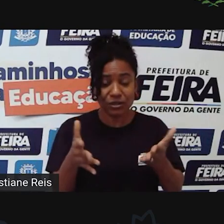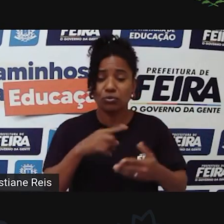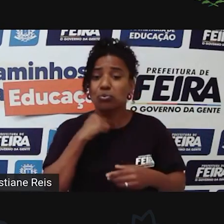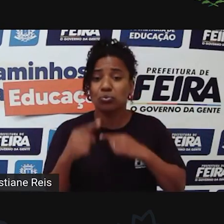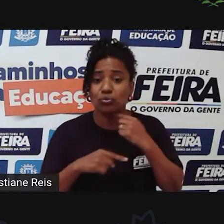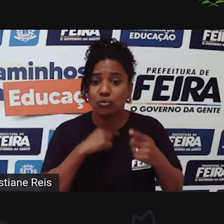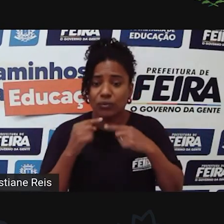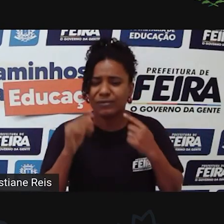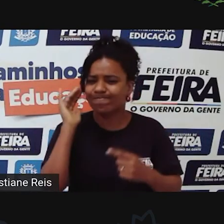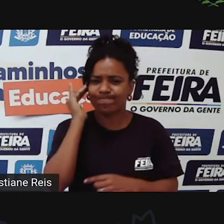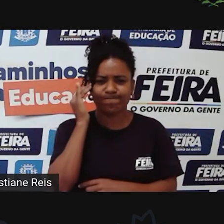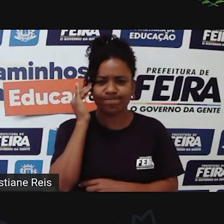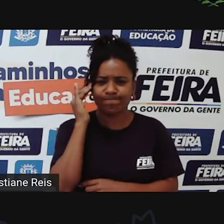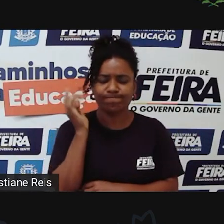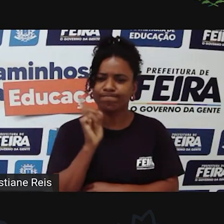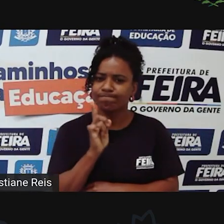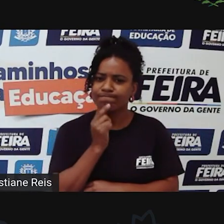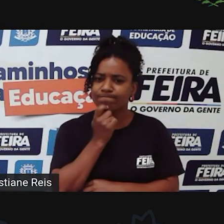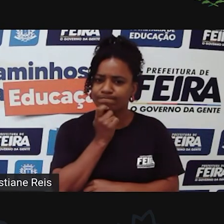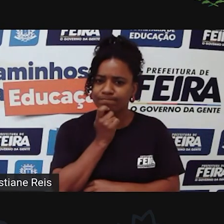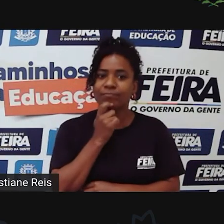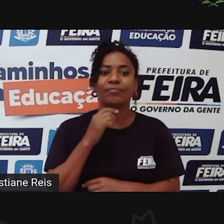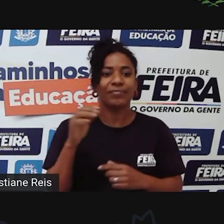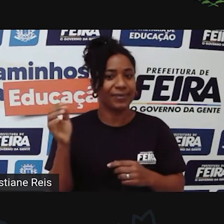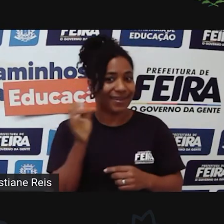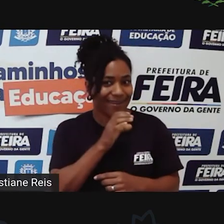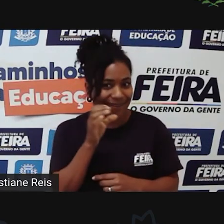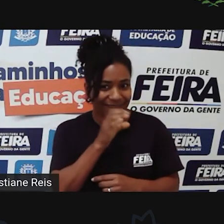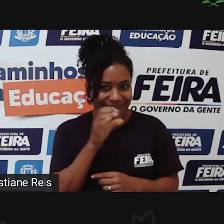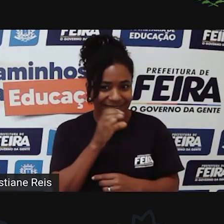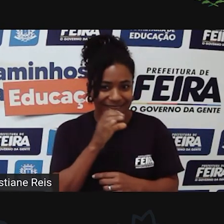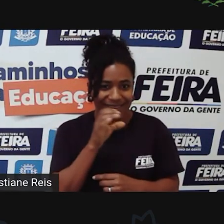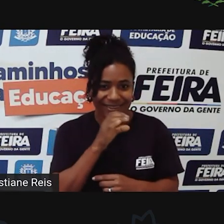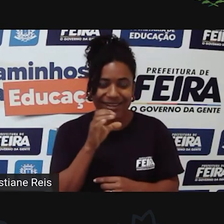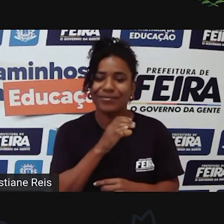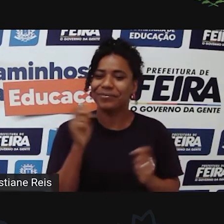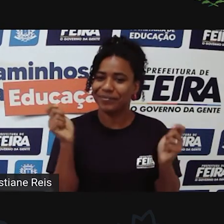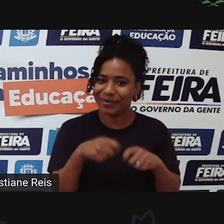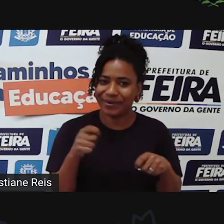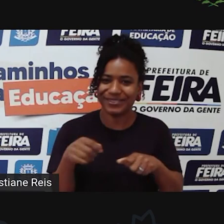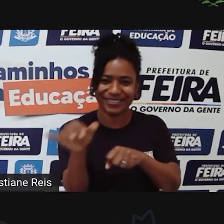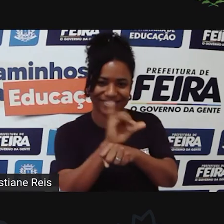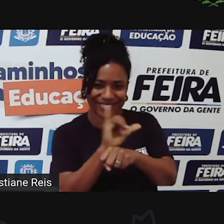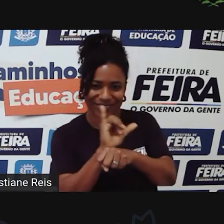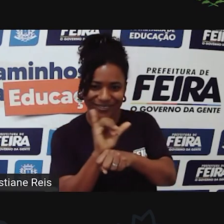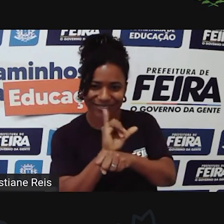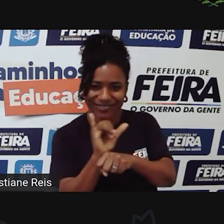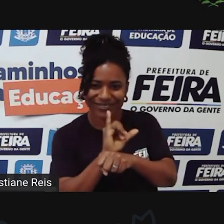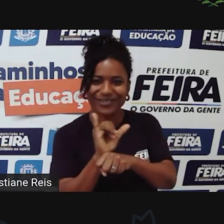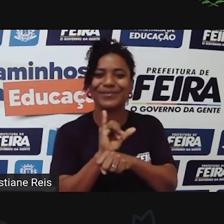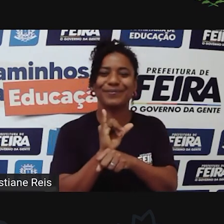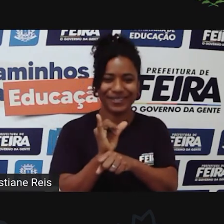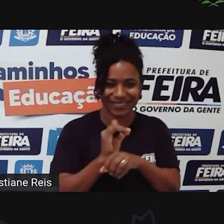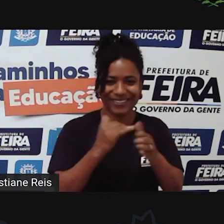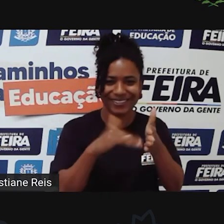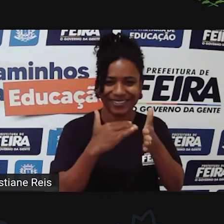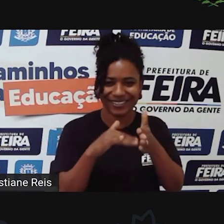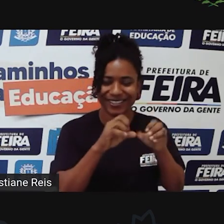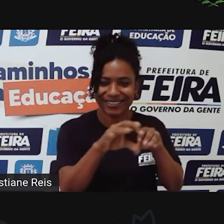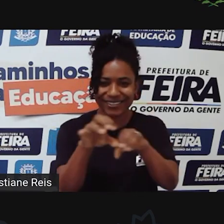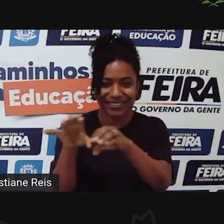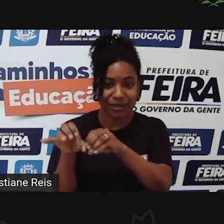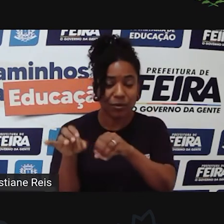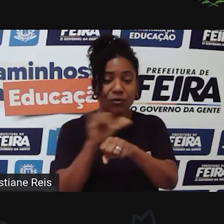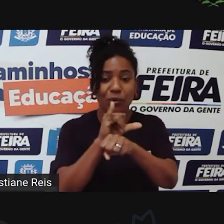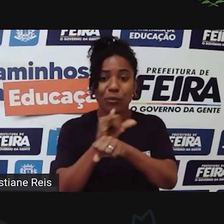qualquer coisa que vocês tenham assim, corre lá, né, no canal, assiste novamente a nossa aula e